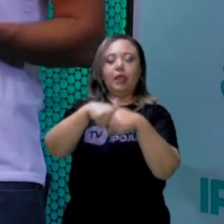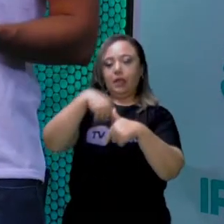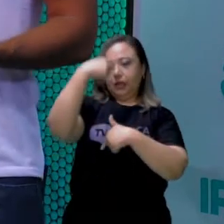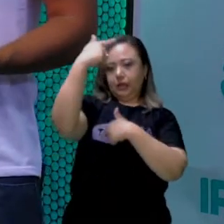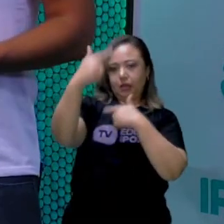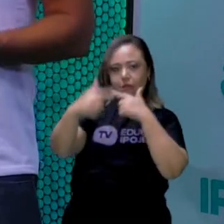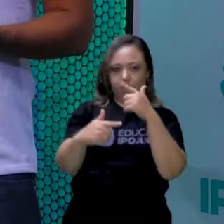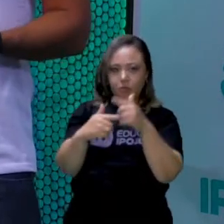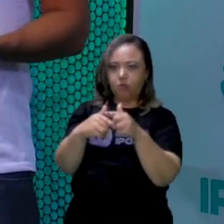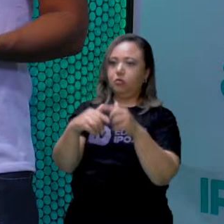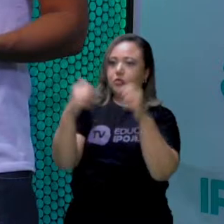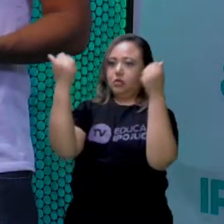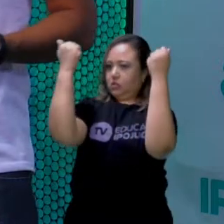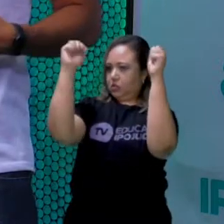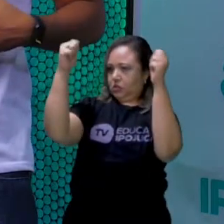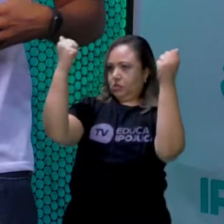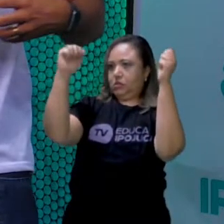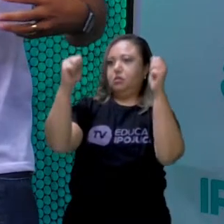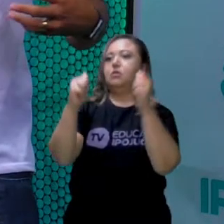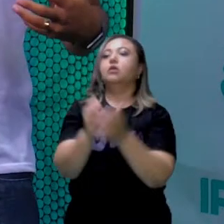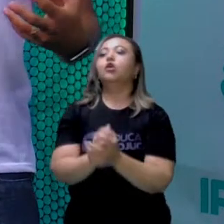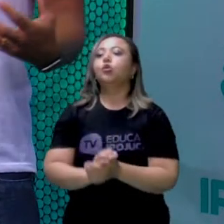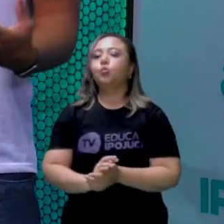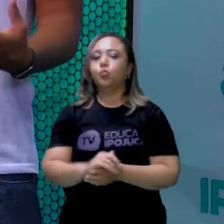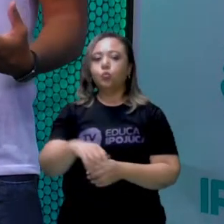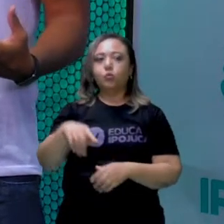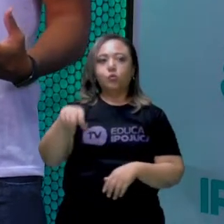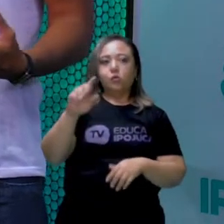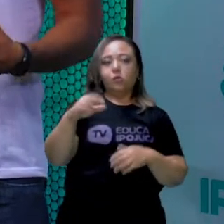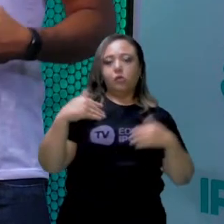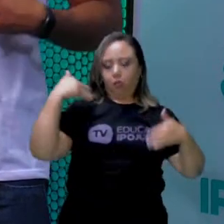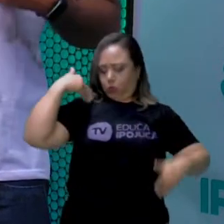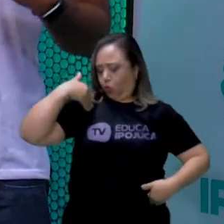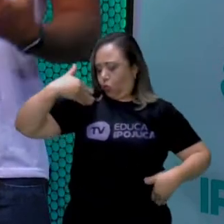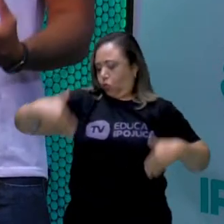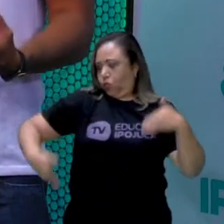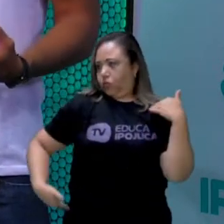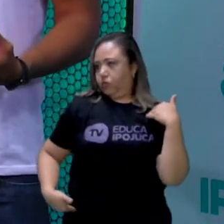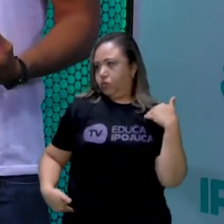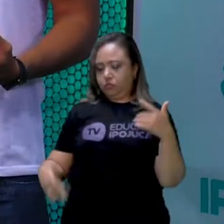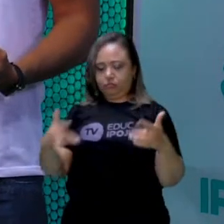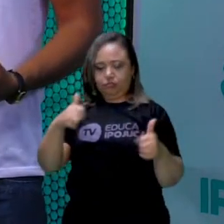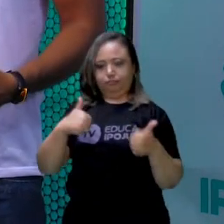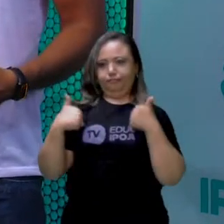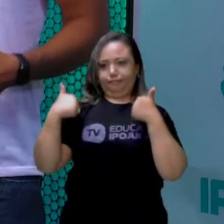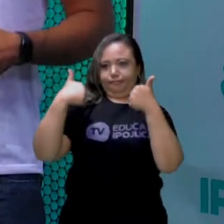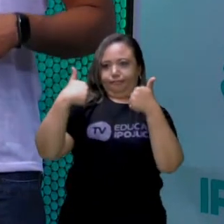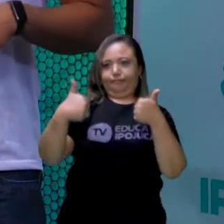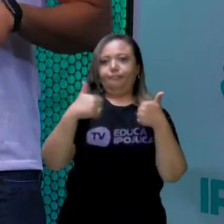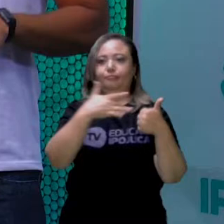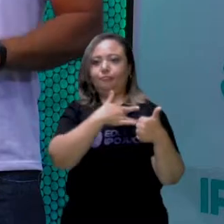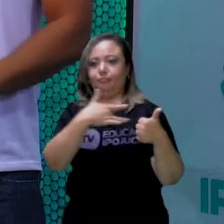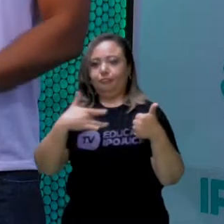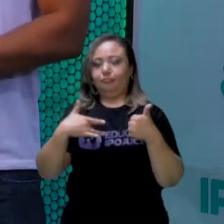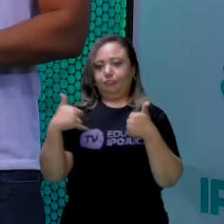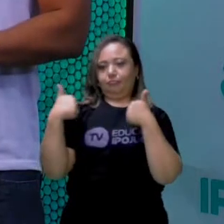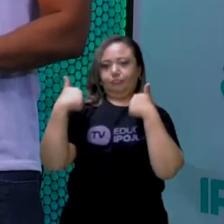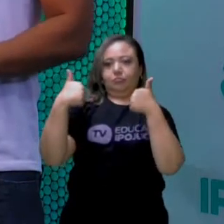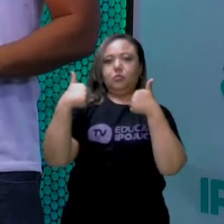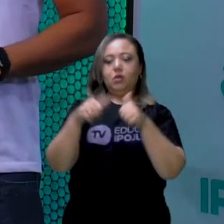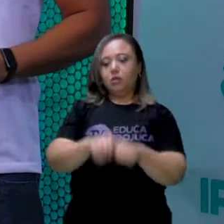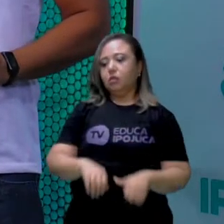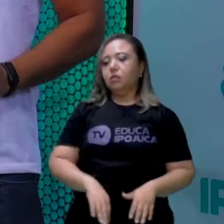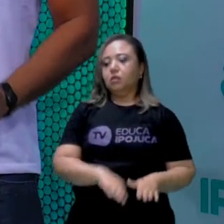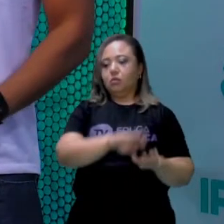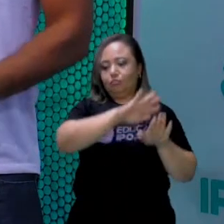ter ali como finalidade, como eu falei para vocês, constituir um corpo saudável, construir um corpo saudável, afastando as